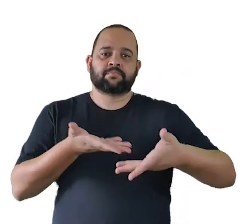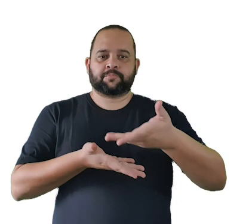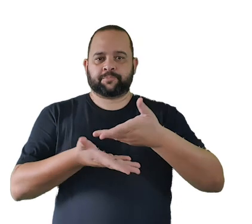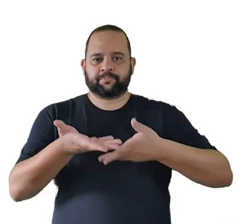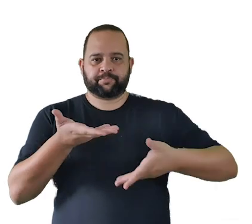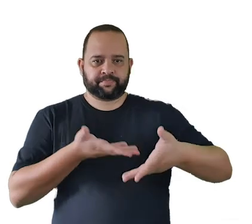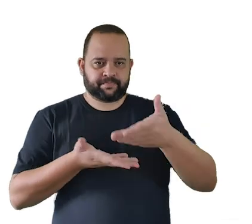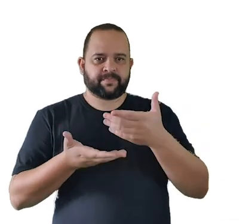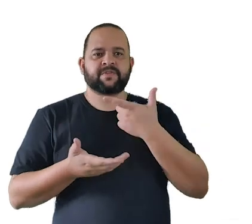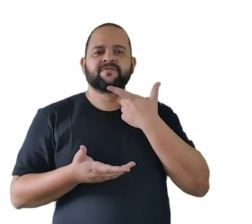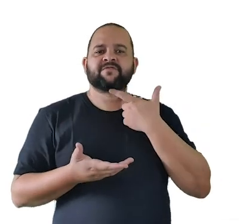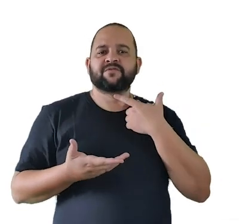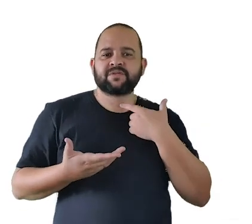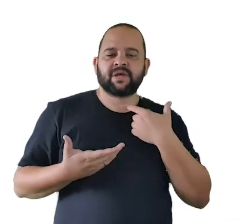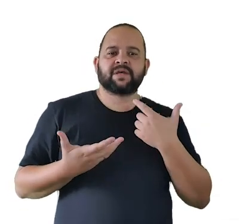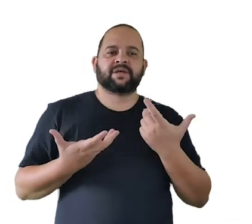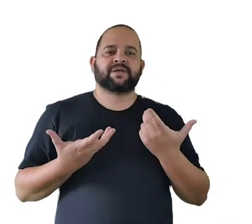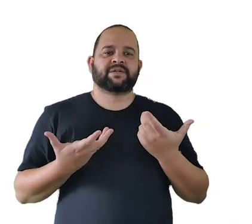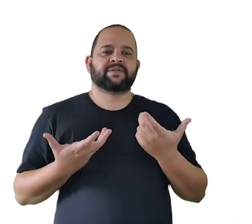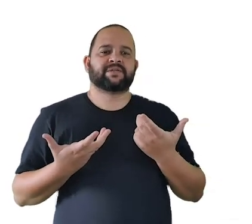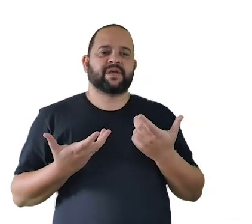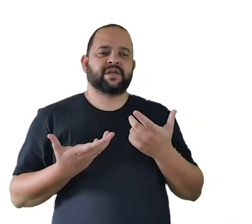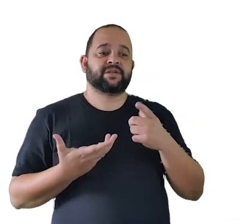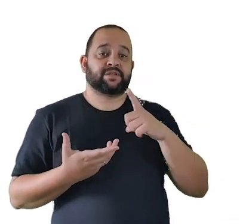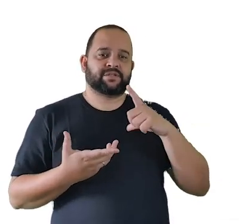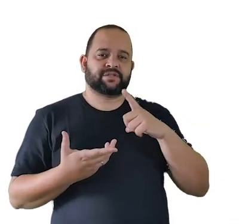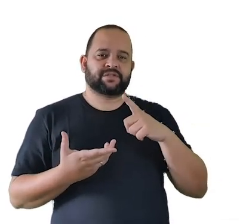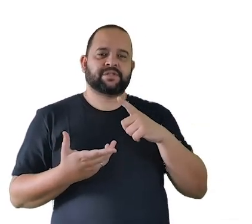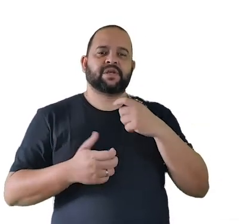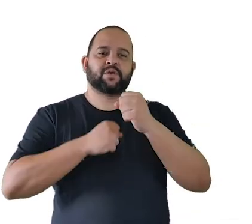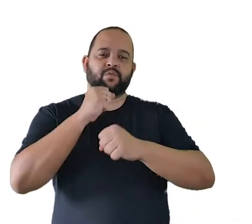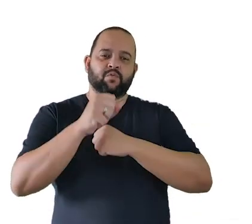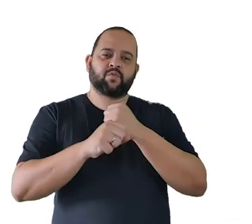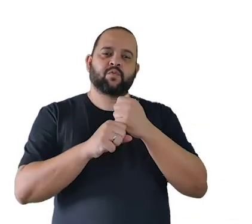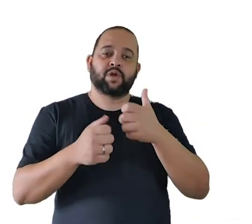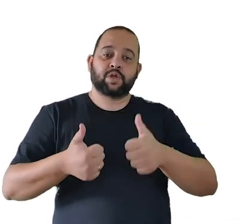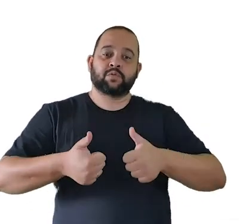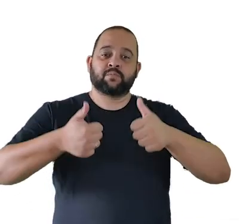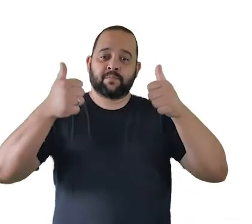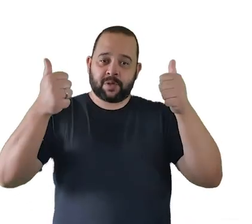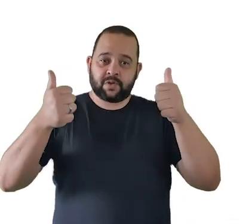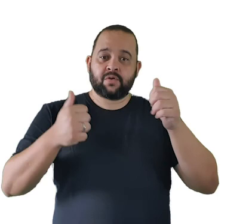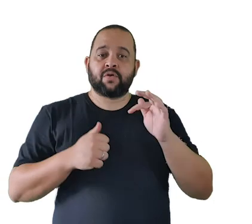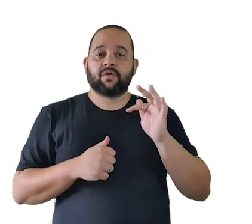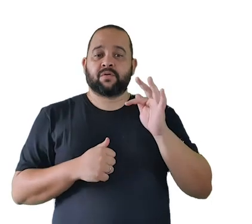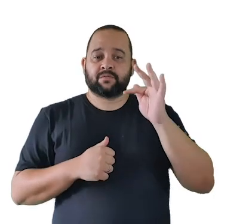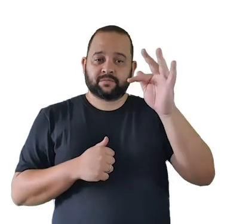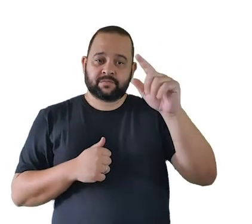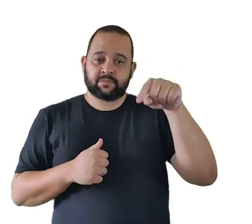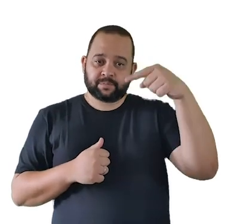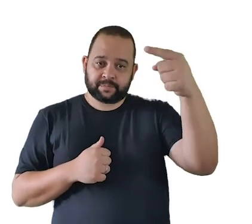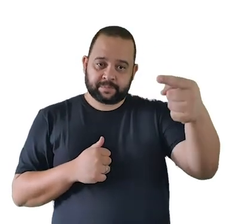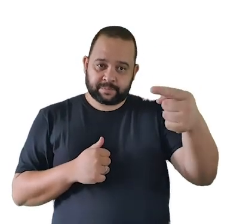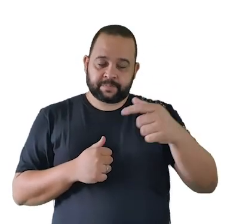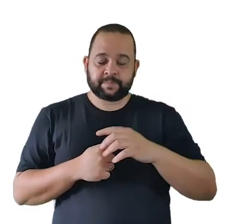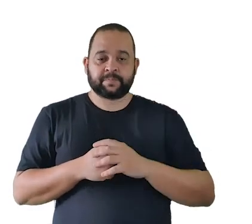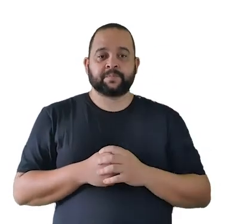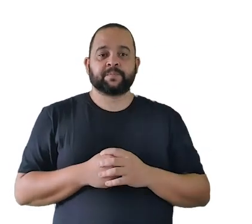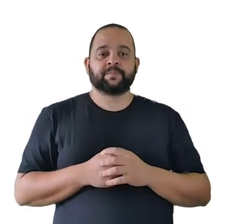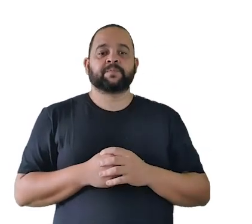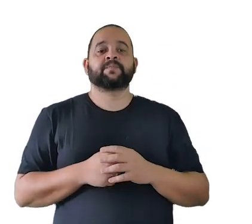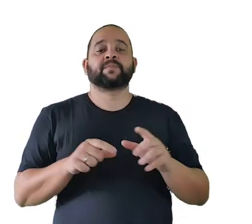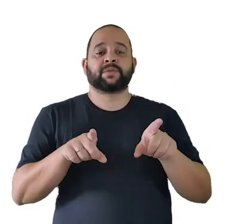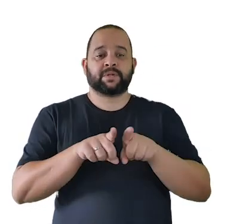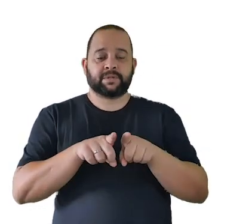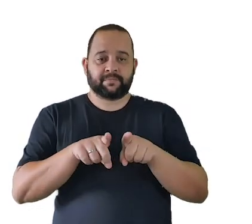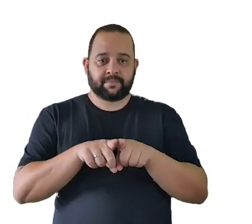as vontades de um ano melhor e coisas melhores para o ano que vem faz